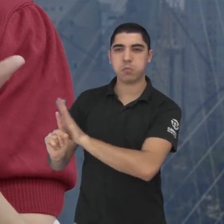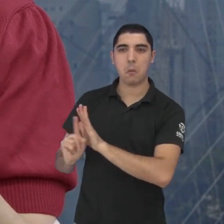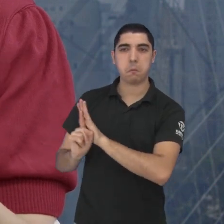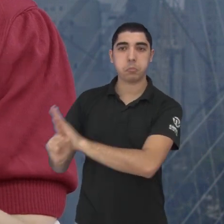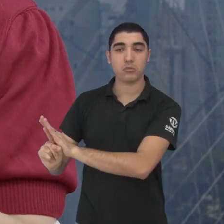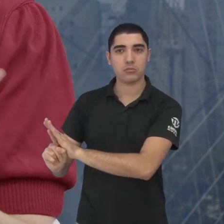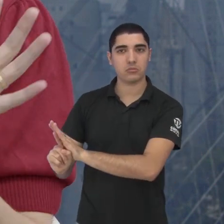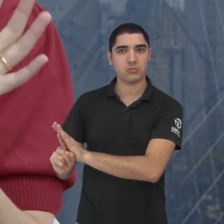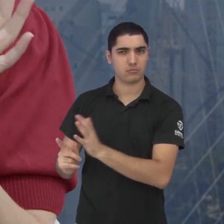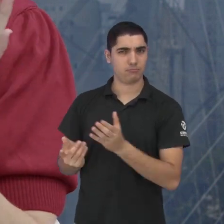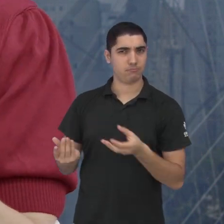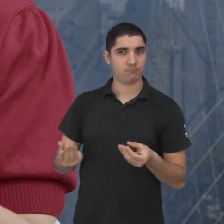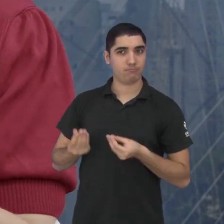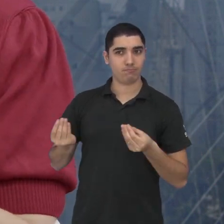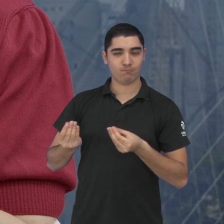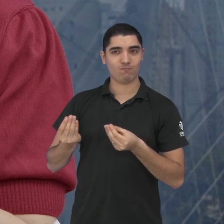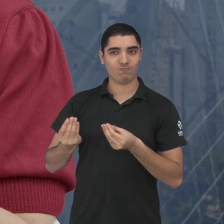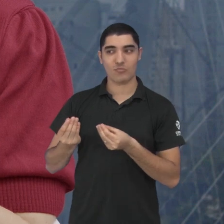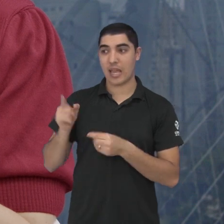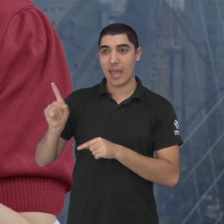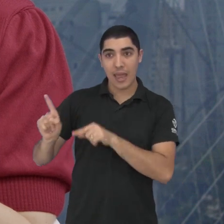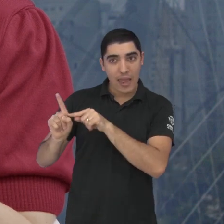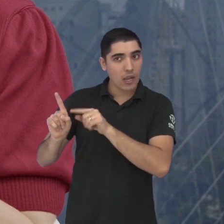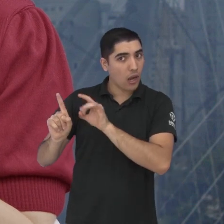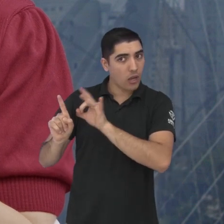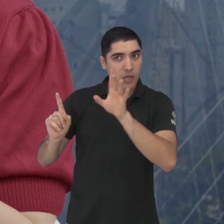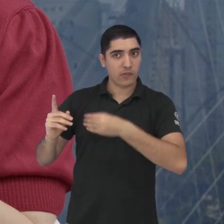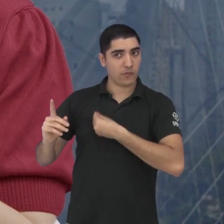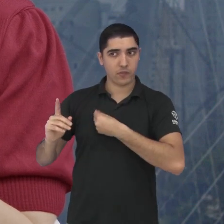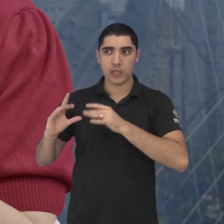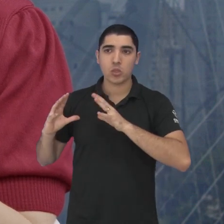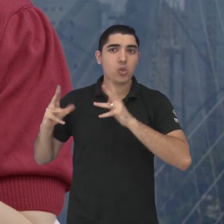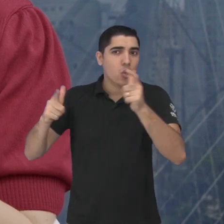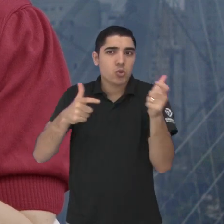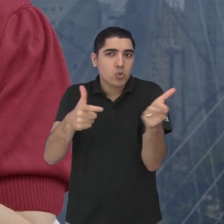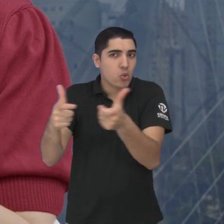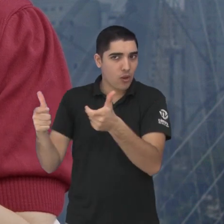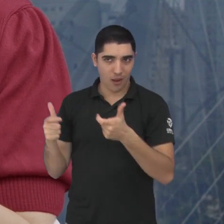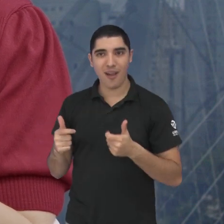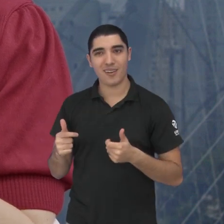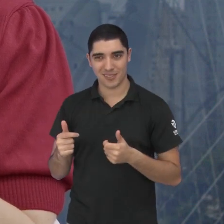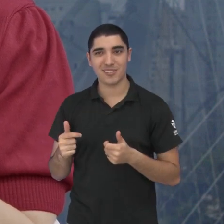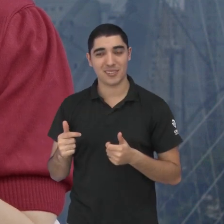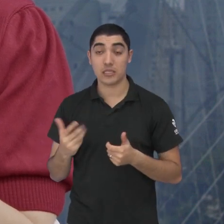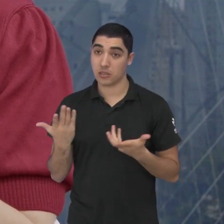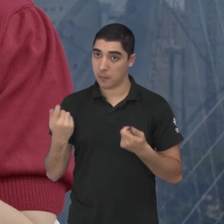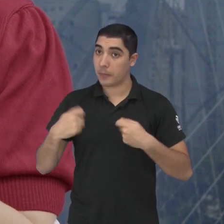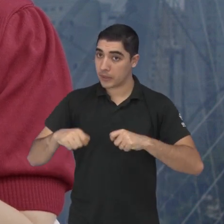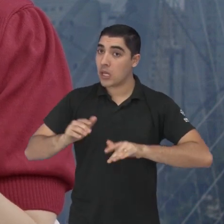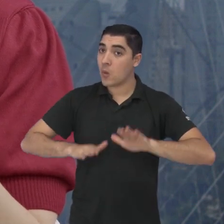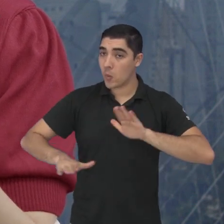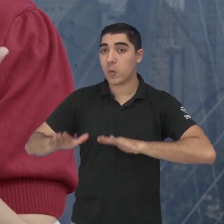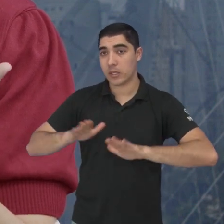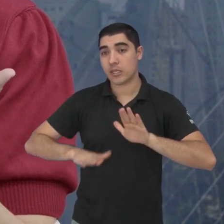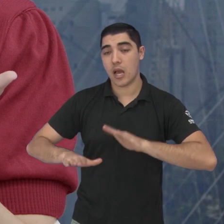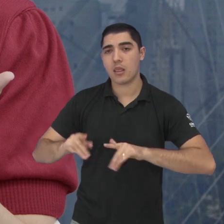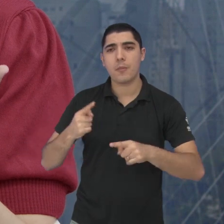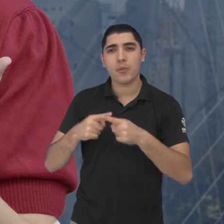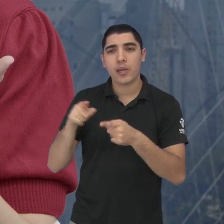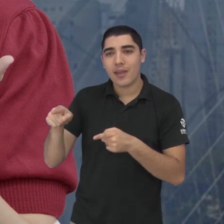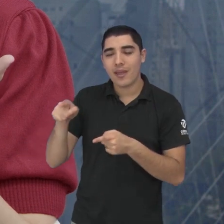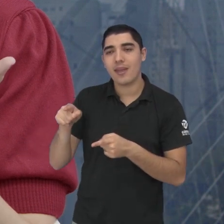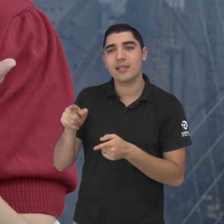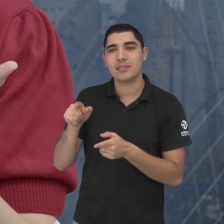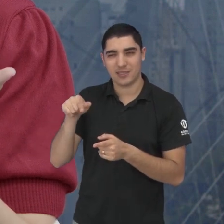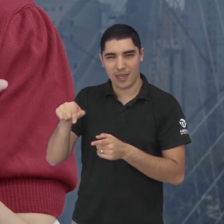nos diferentes contextos que nós temos né então é muito importante esse cuidado né desse movimento que inicialmente começou